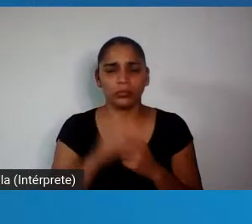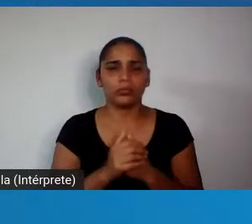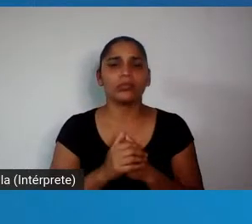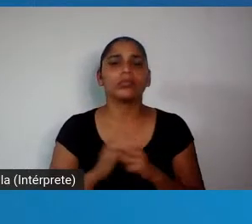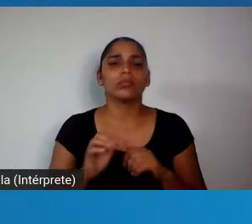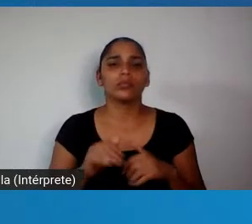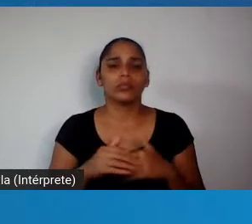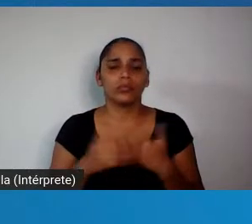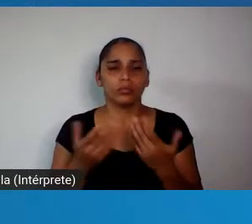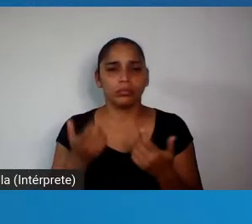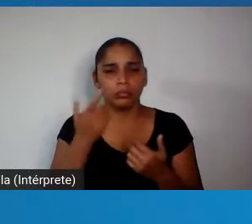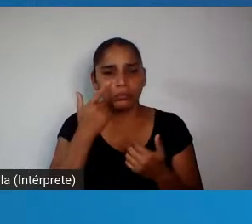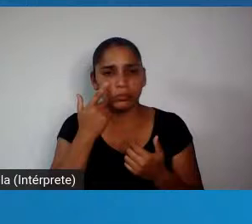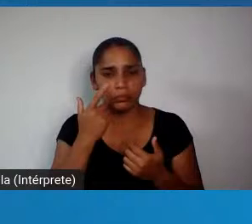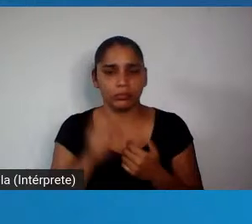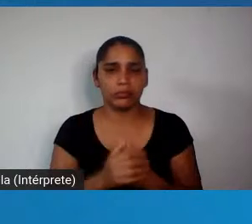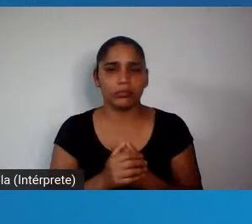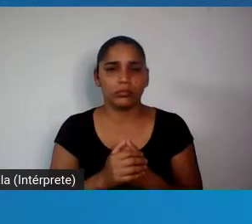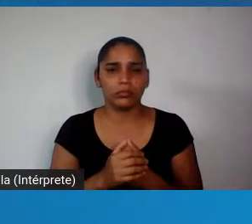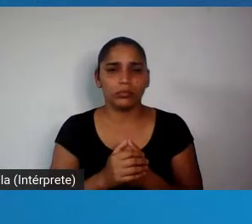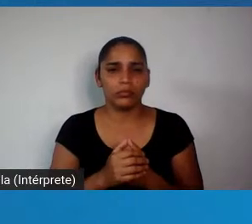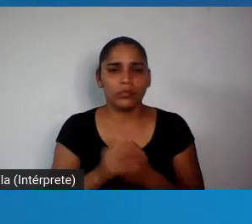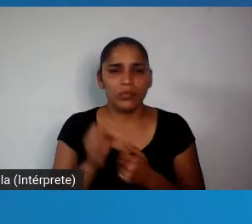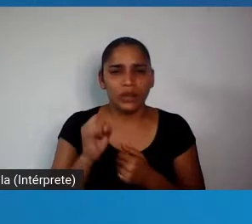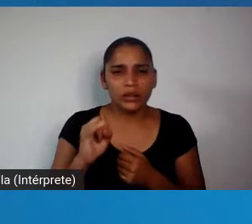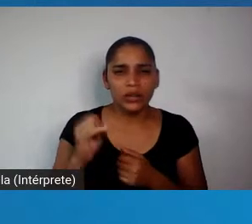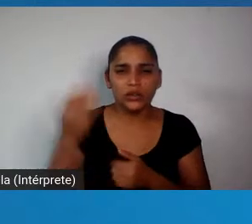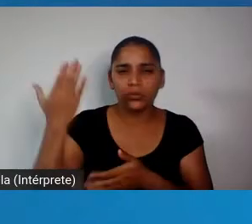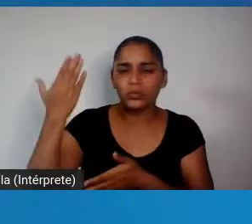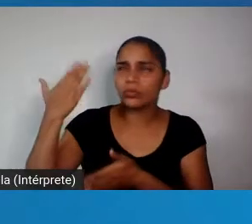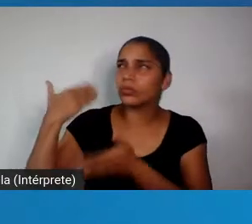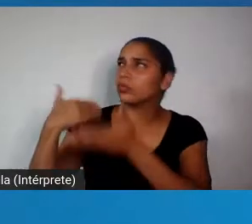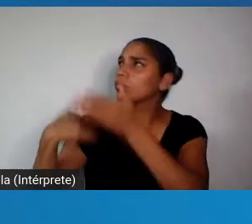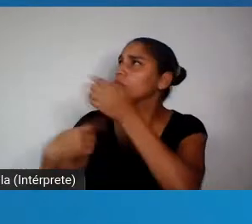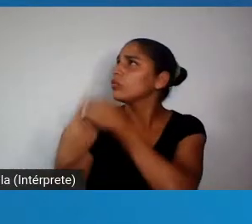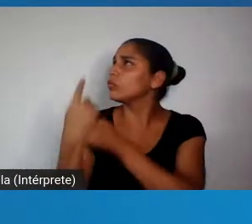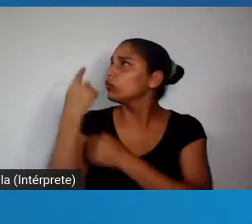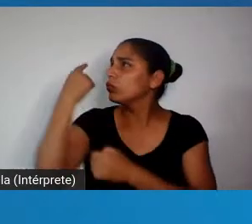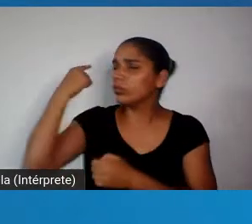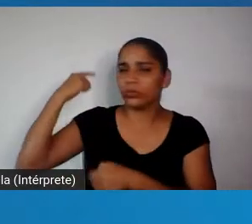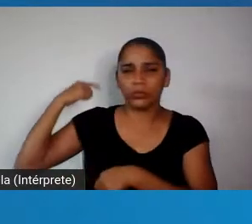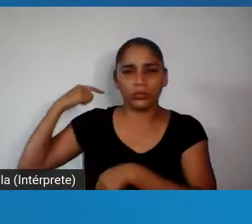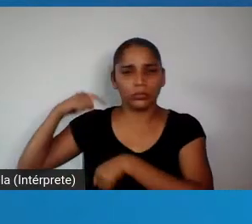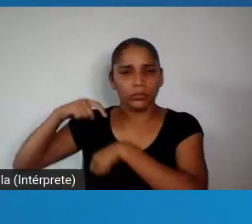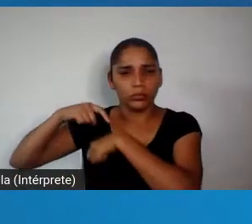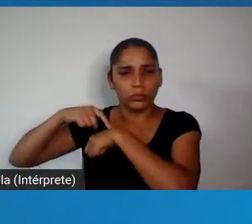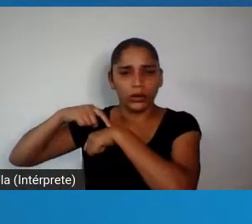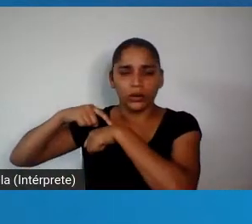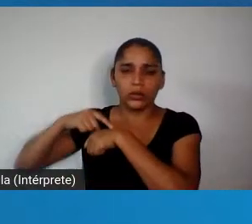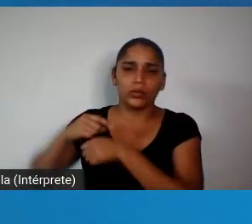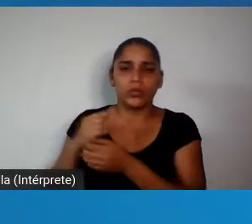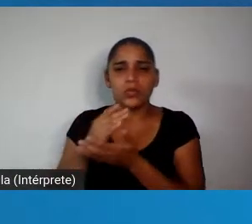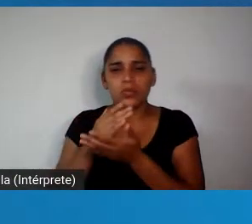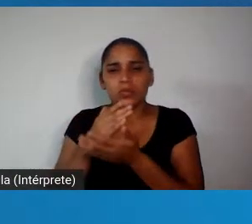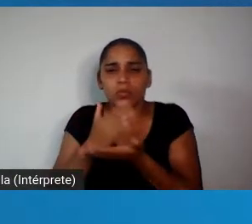Veja, se a gente voltar um pouco no tempo, para o início do ano passado,